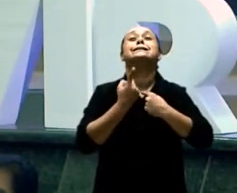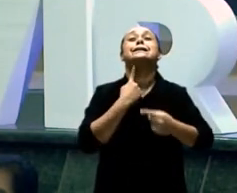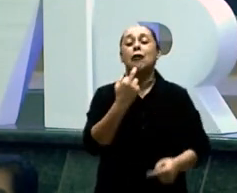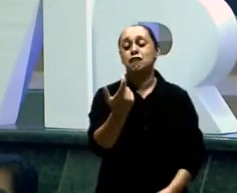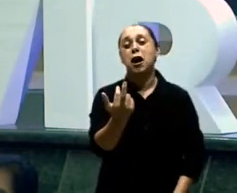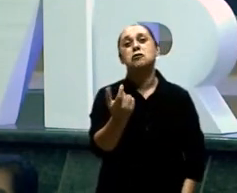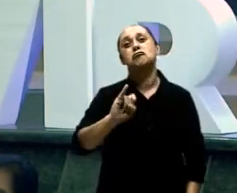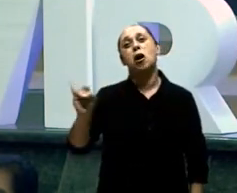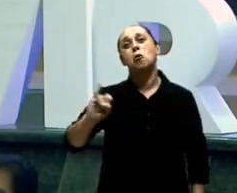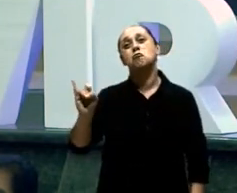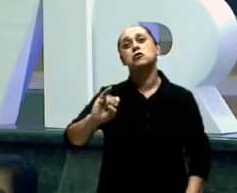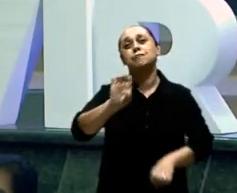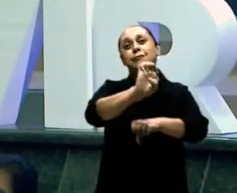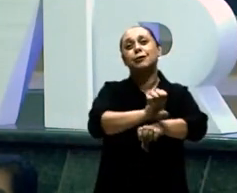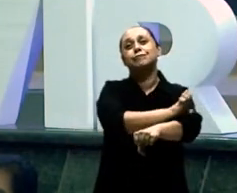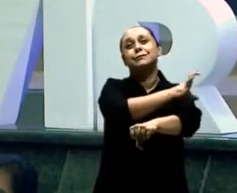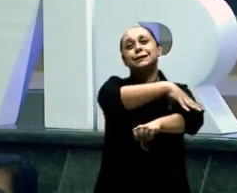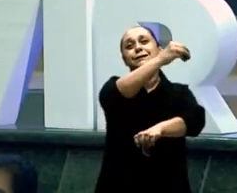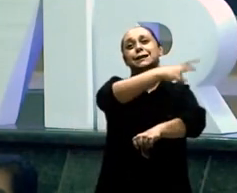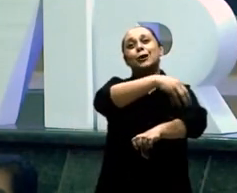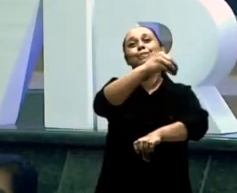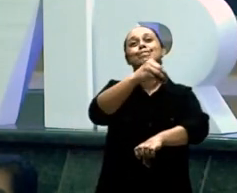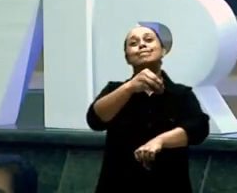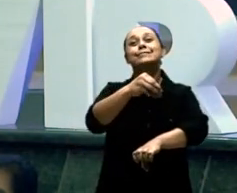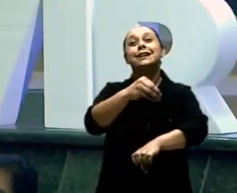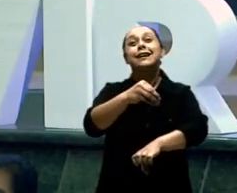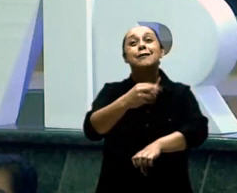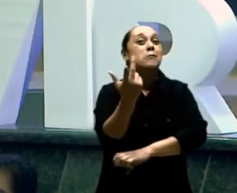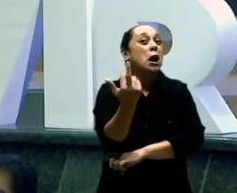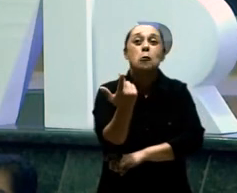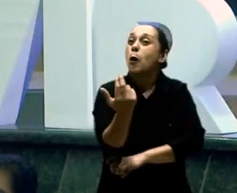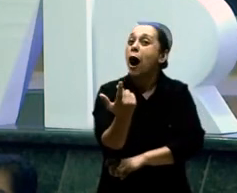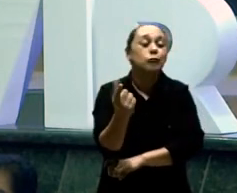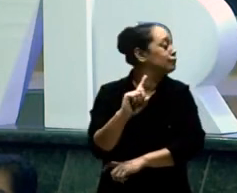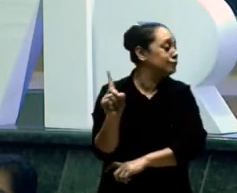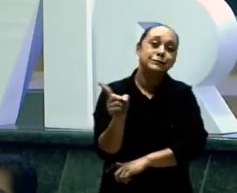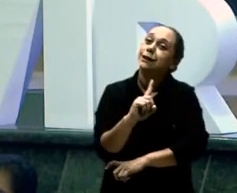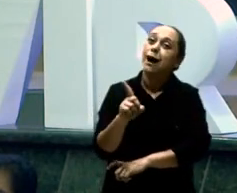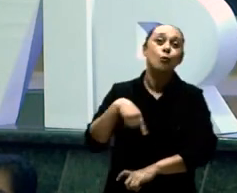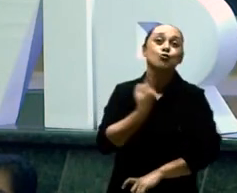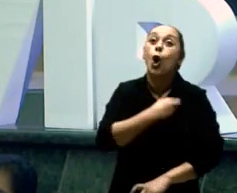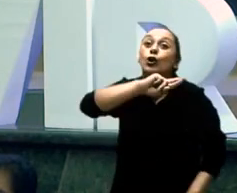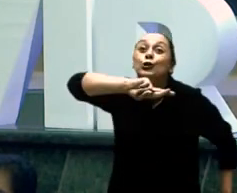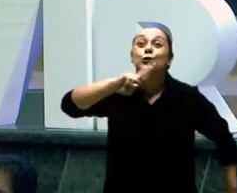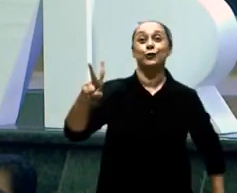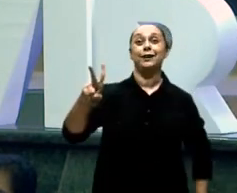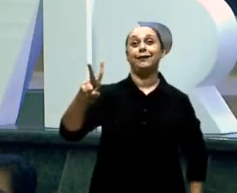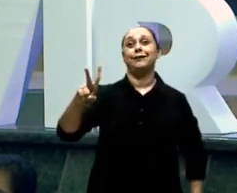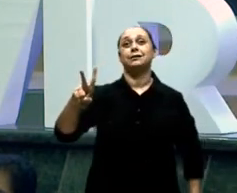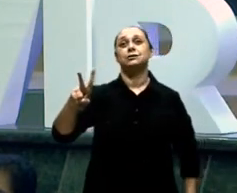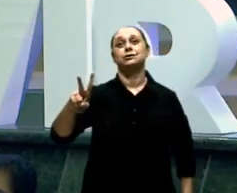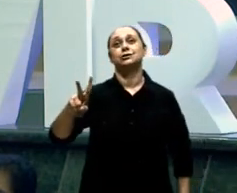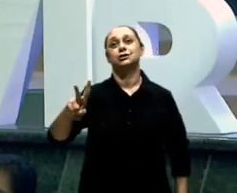E percebe Que ele tentou ser alguém Que ele não é Para agradar alguém Que jamais seria agradado E é assim Que